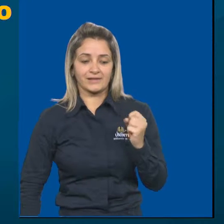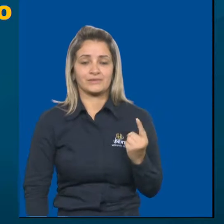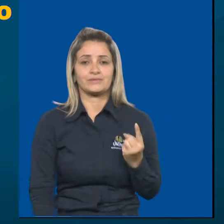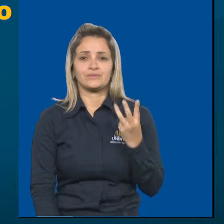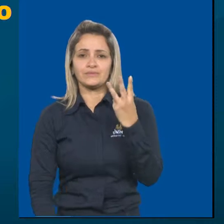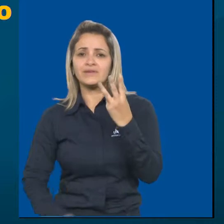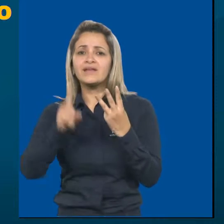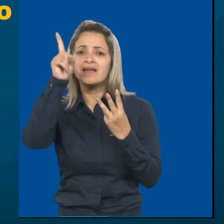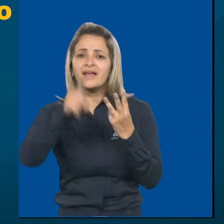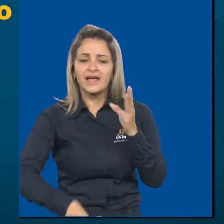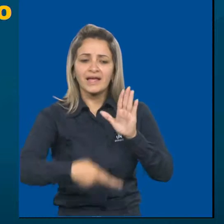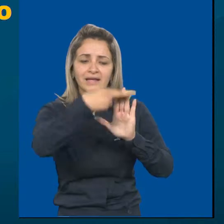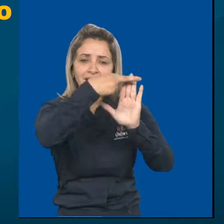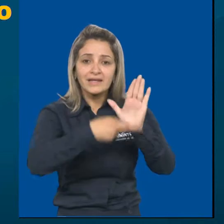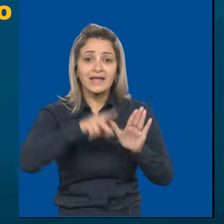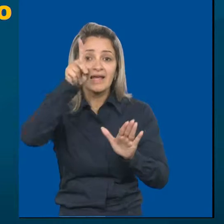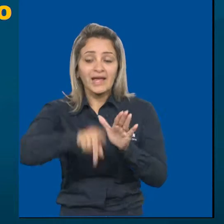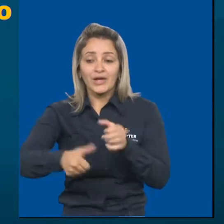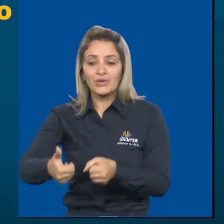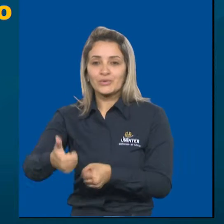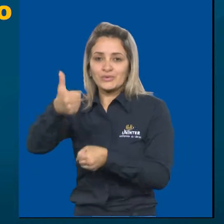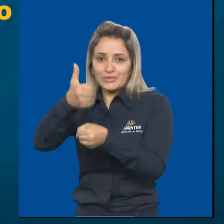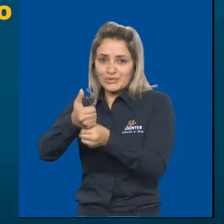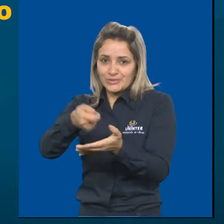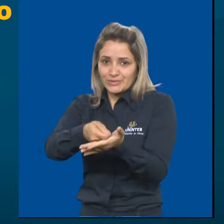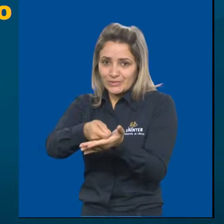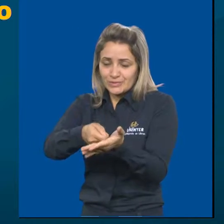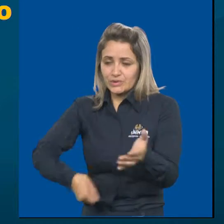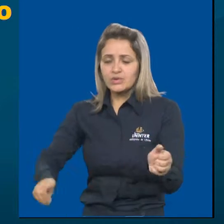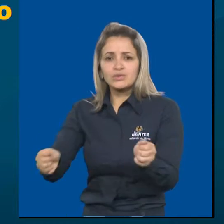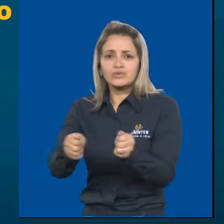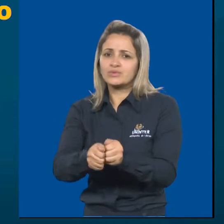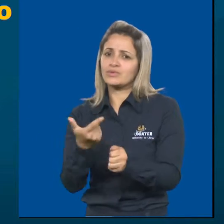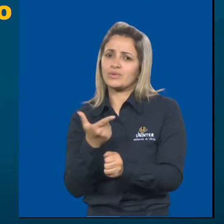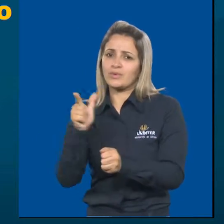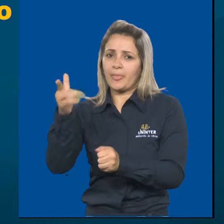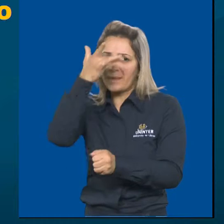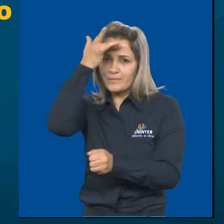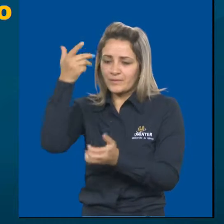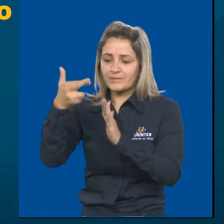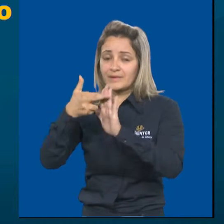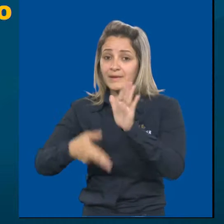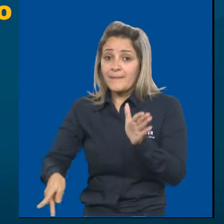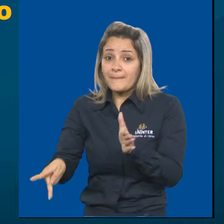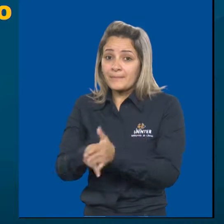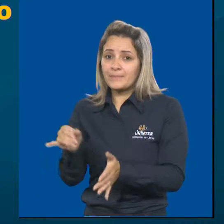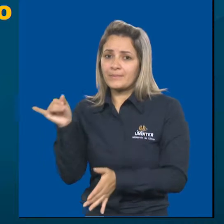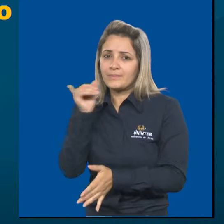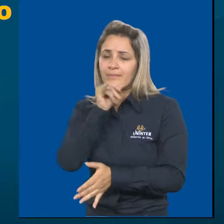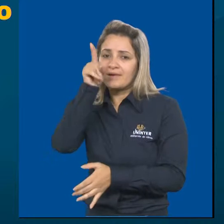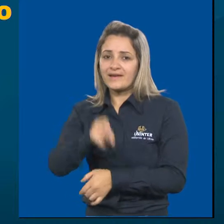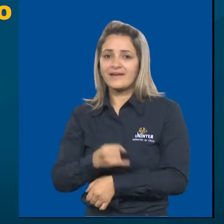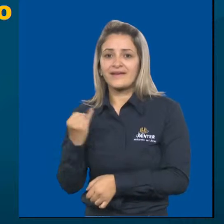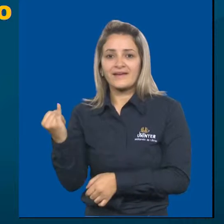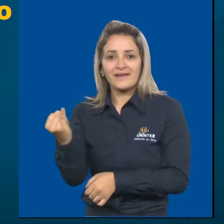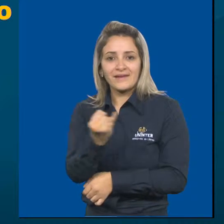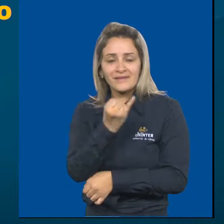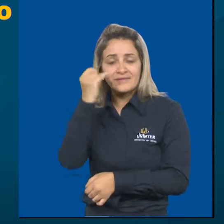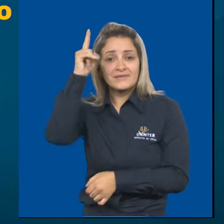em parceria com Humberto Contarello, que é um consagrado roteirista italiano. Este é um filme